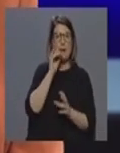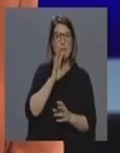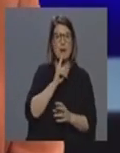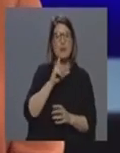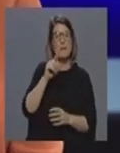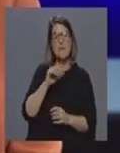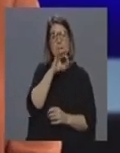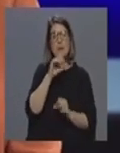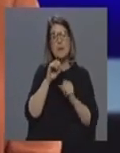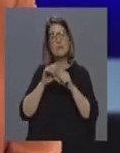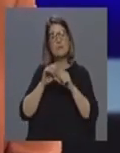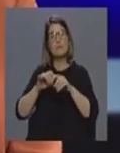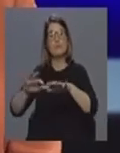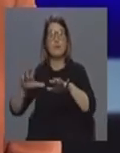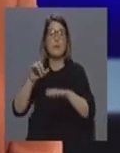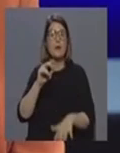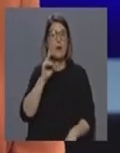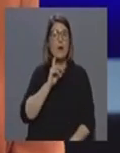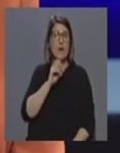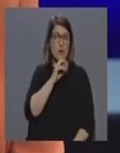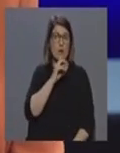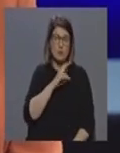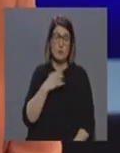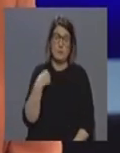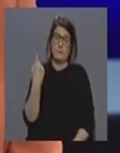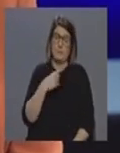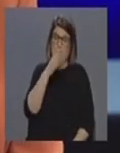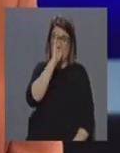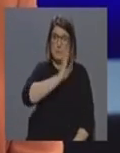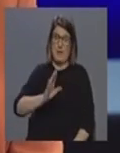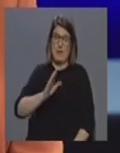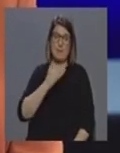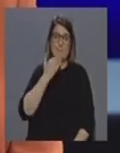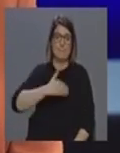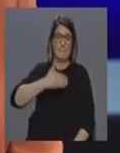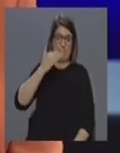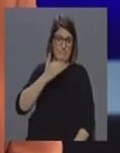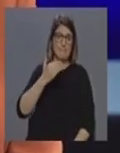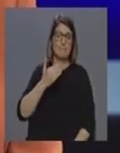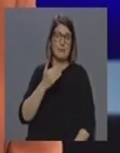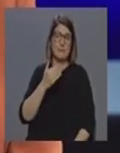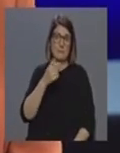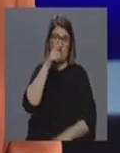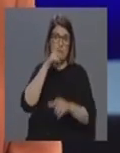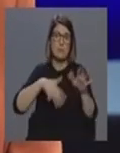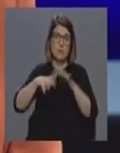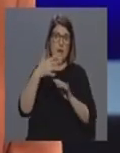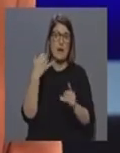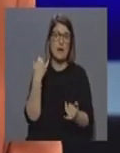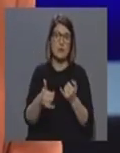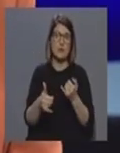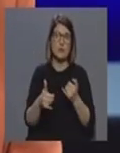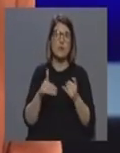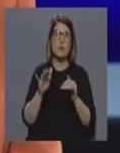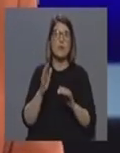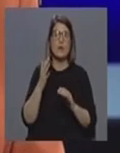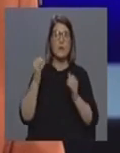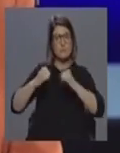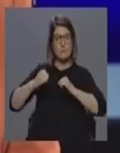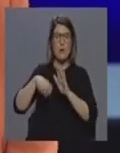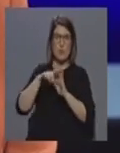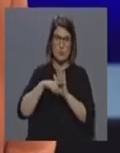para o resto da família e até para com os avós, que são, como nós sabemos, devido à idade, sempre também população de risco. Portanto, eu penso que nós estamos de acordo com a medida.